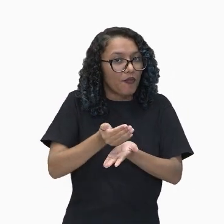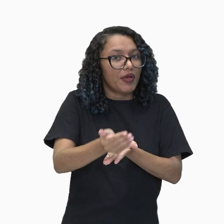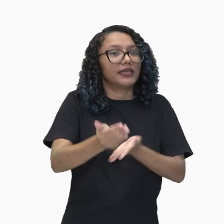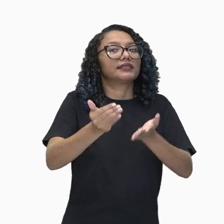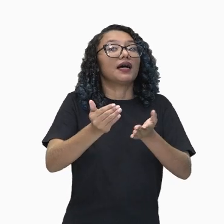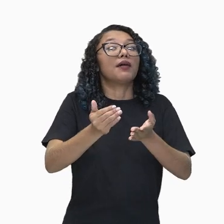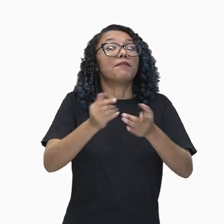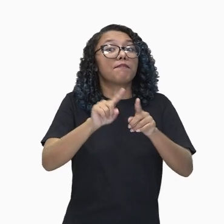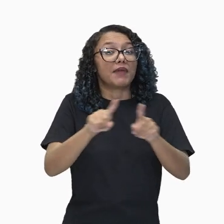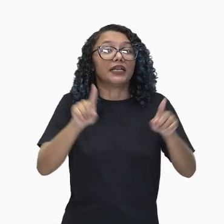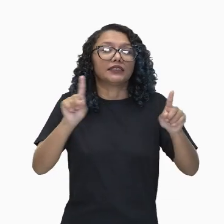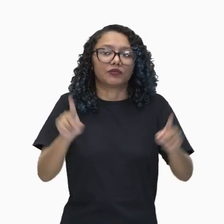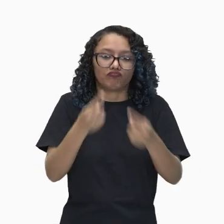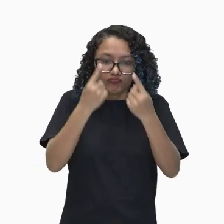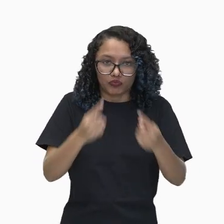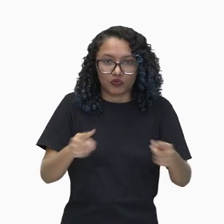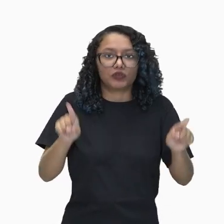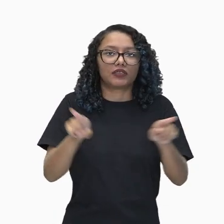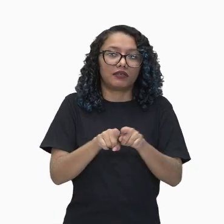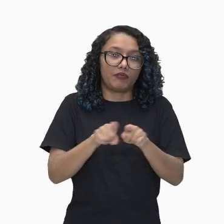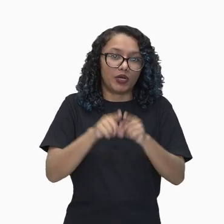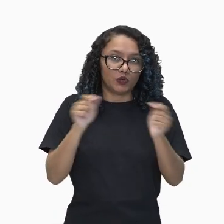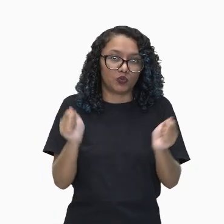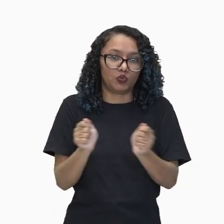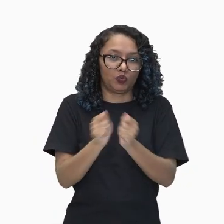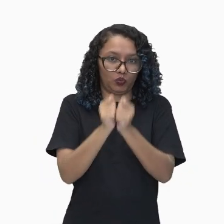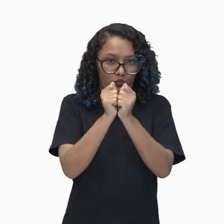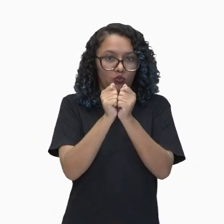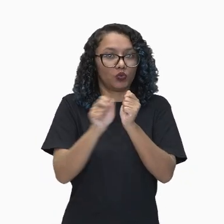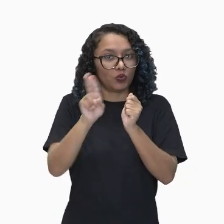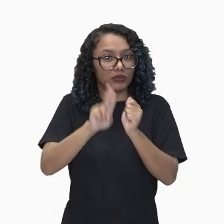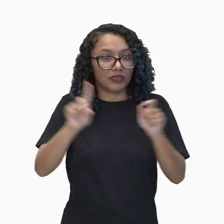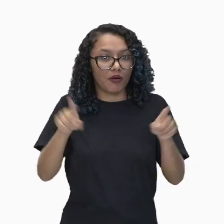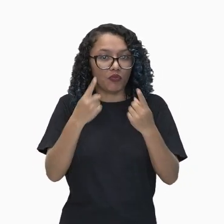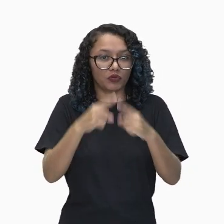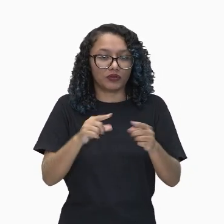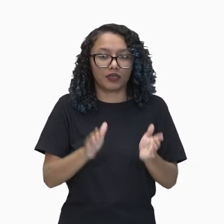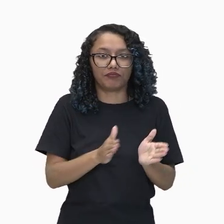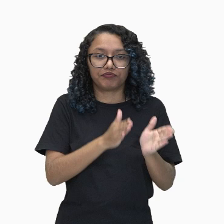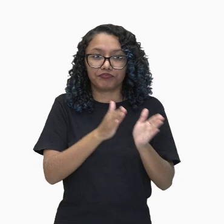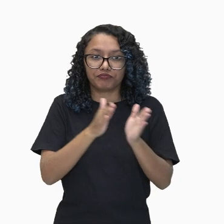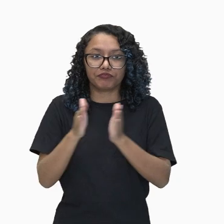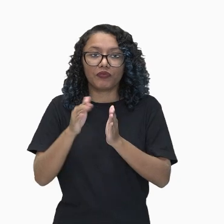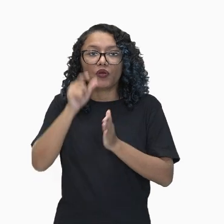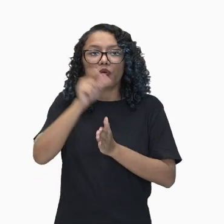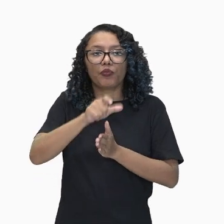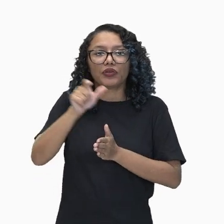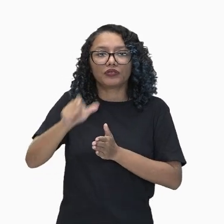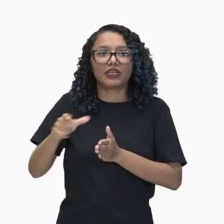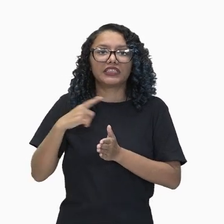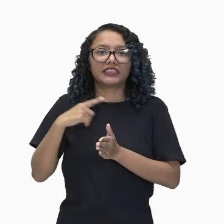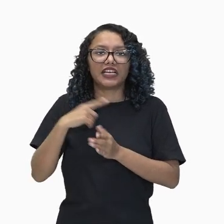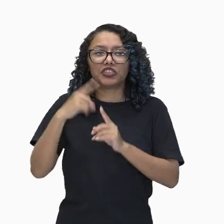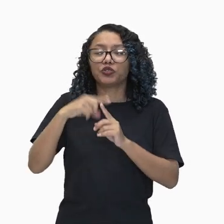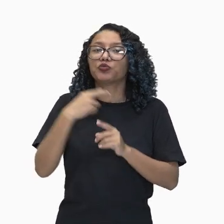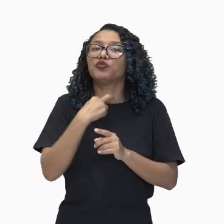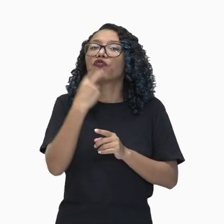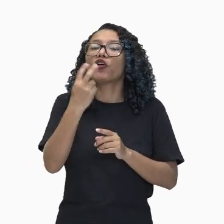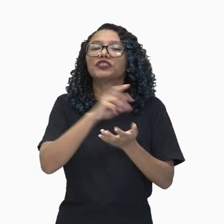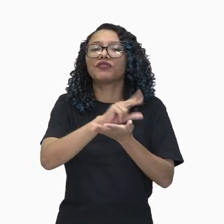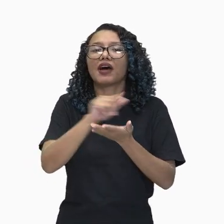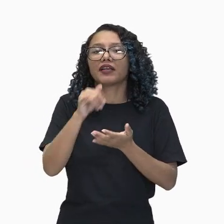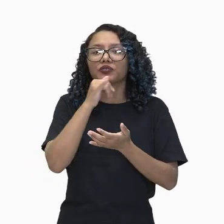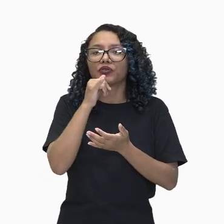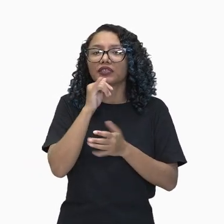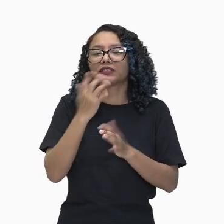Depois vem os personagens, são caracterizados por tipos de voz, como o soprano, que é a voz